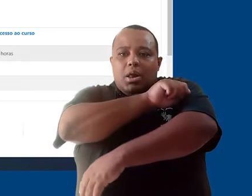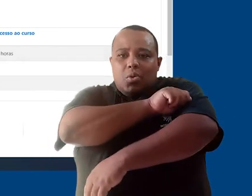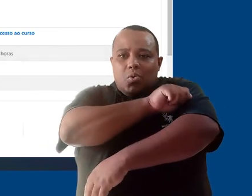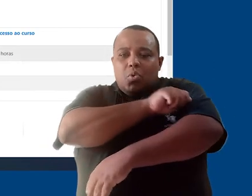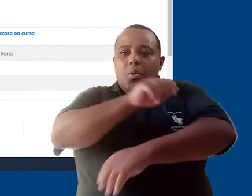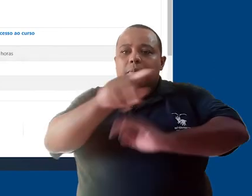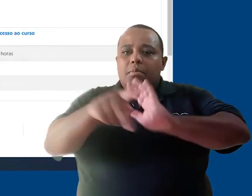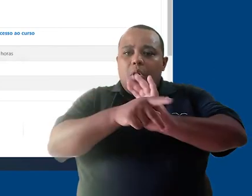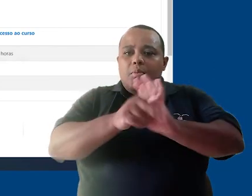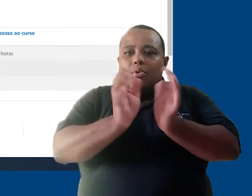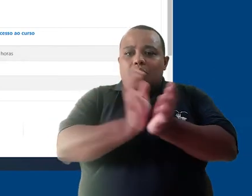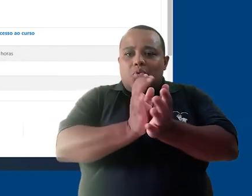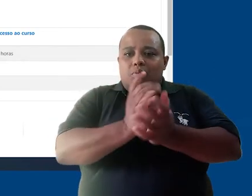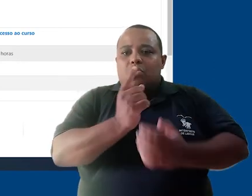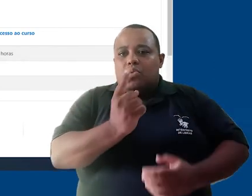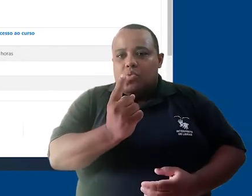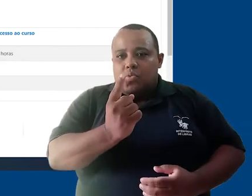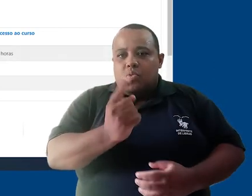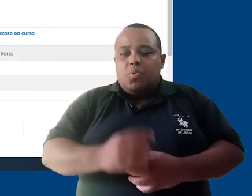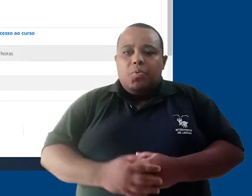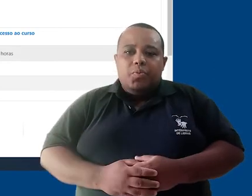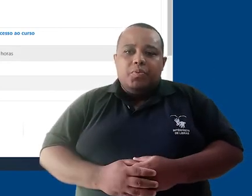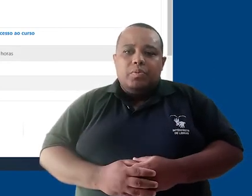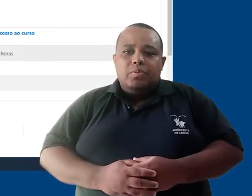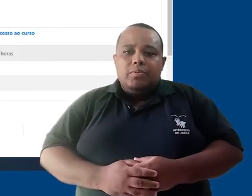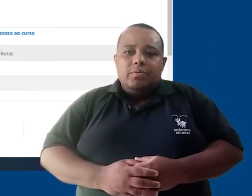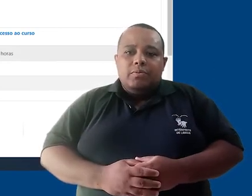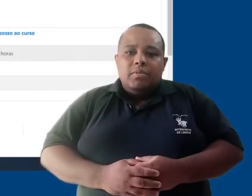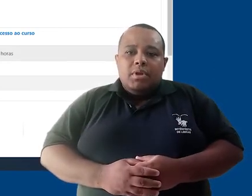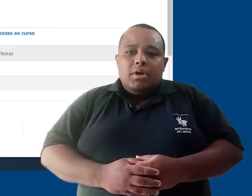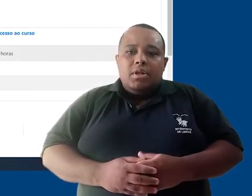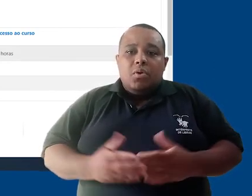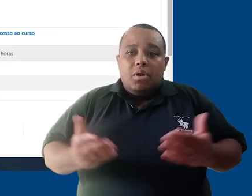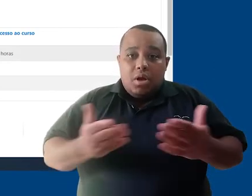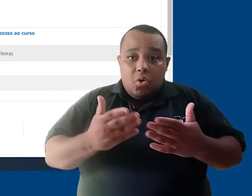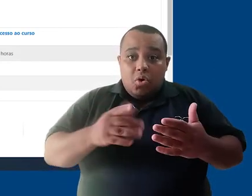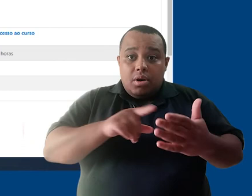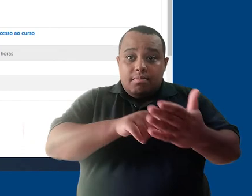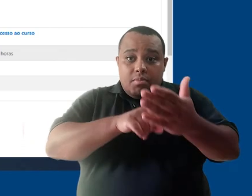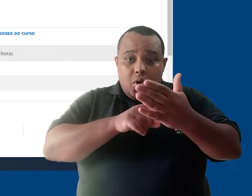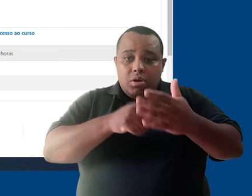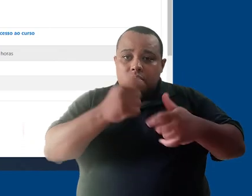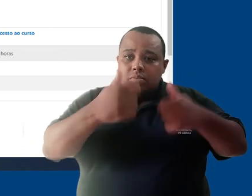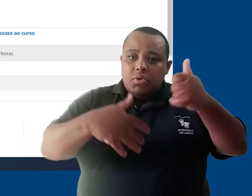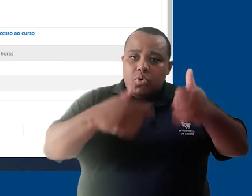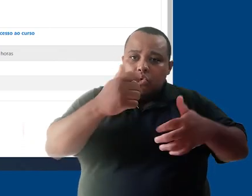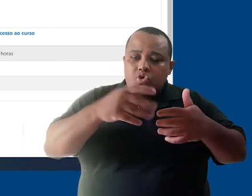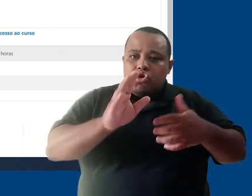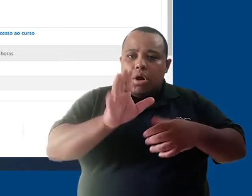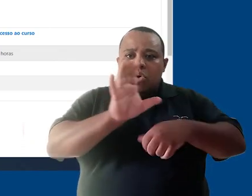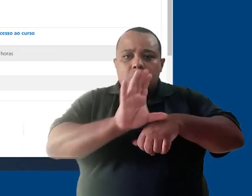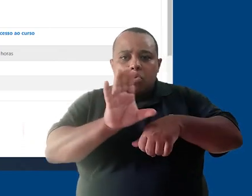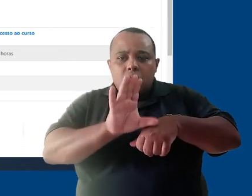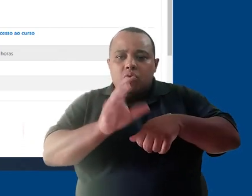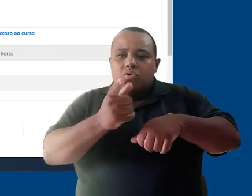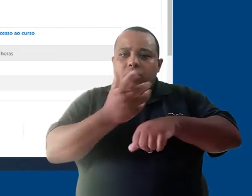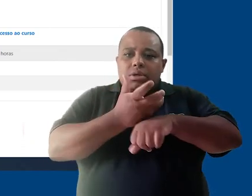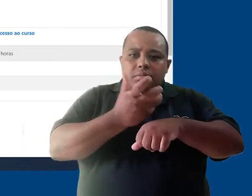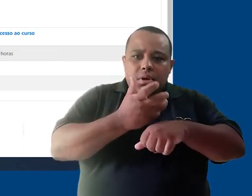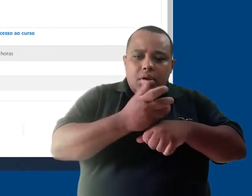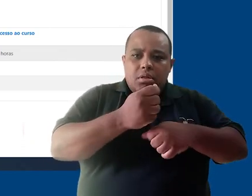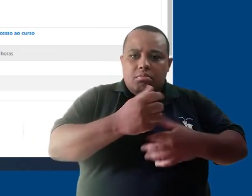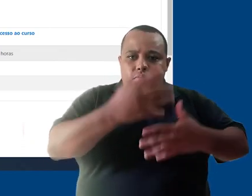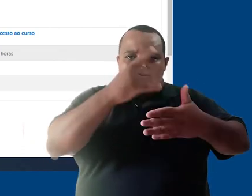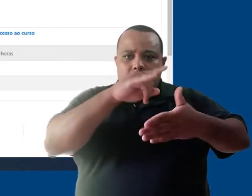que são estudantes e que pertencem ao grupo 1. Agora que estamos em lista de participantes do curso ou disciplina,